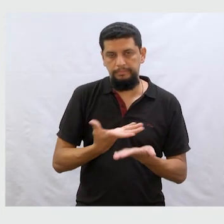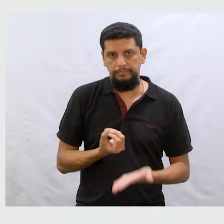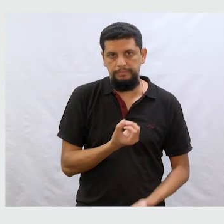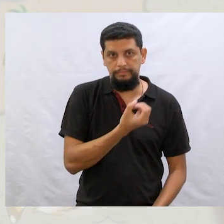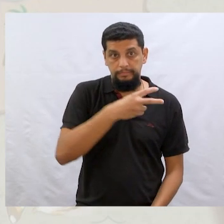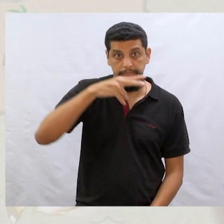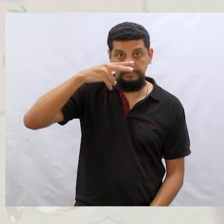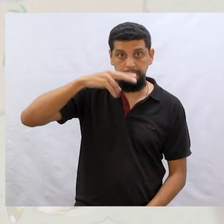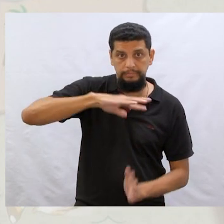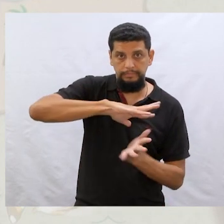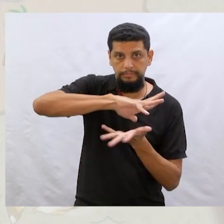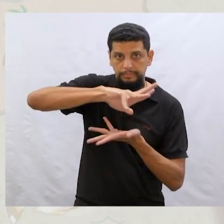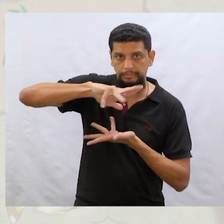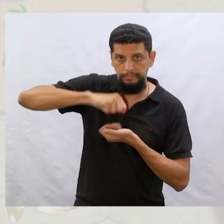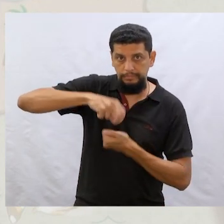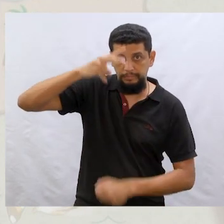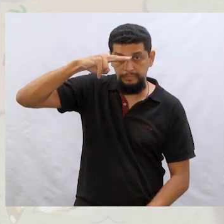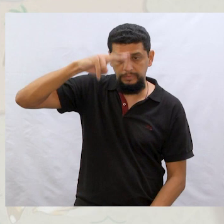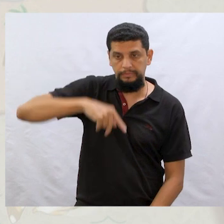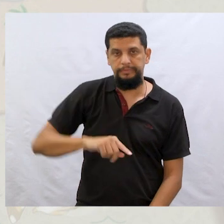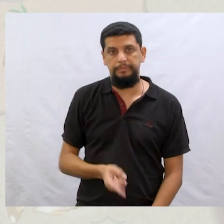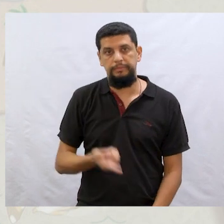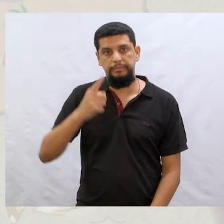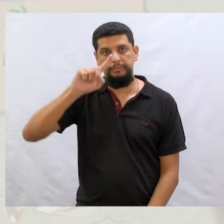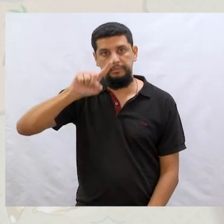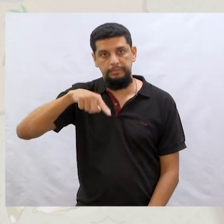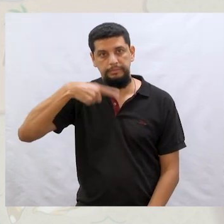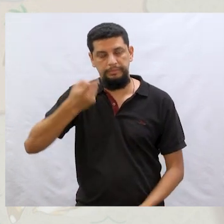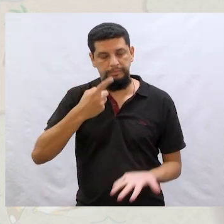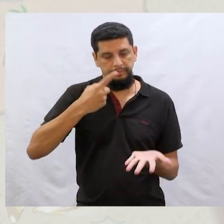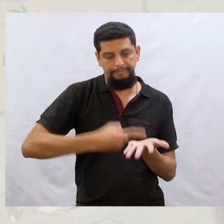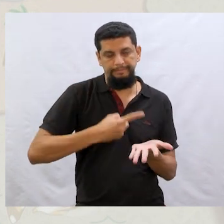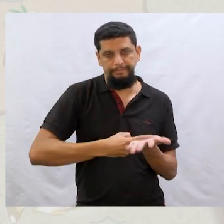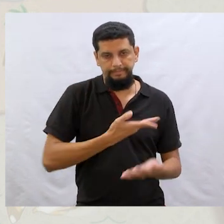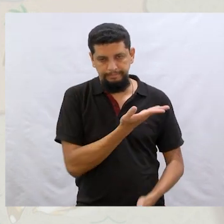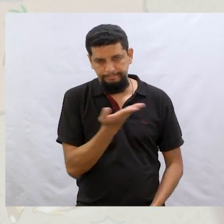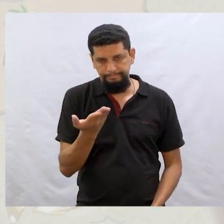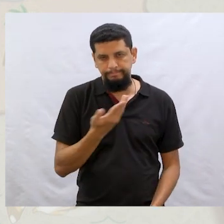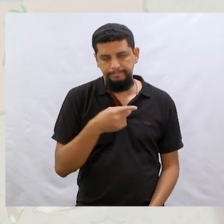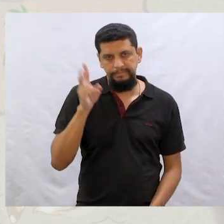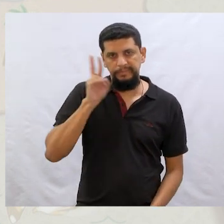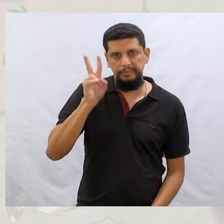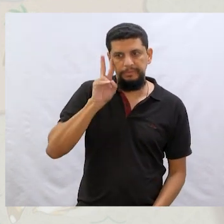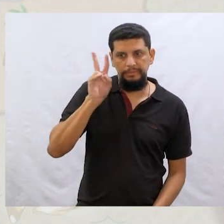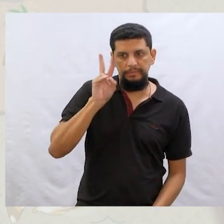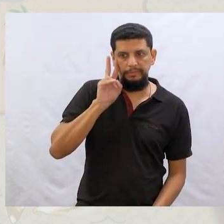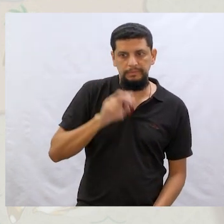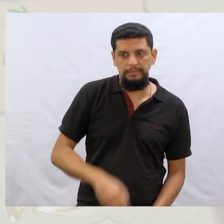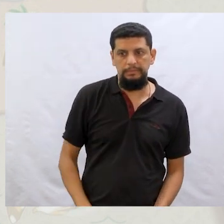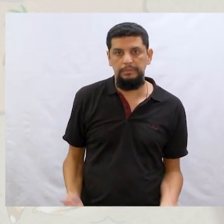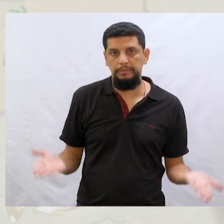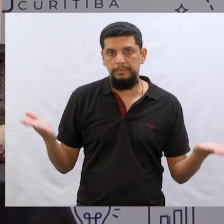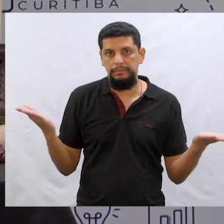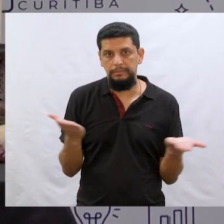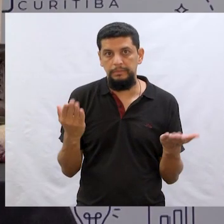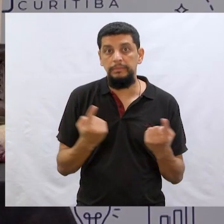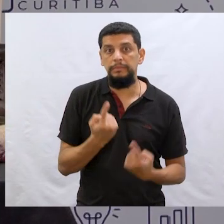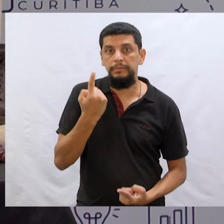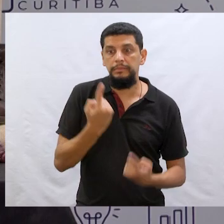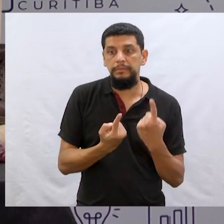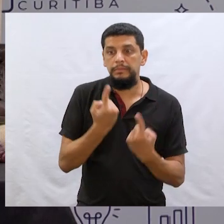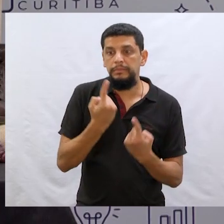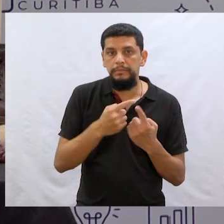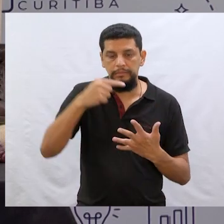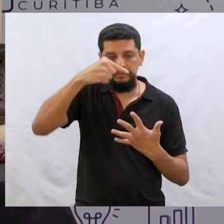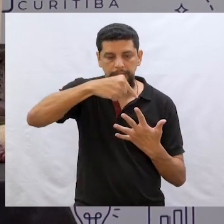do mundo das histórias. E o nosso outro combinado, gente. Isso mesmo. Olha só. Hoje, qual